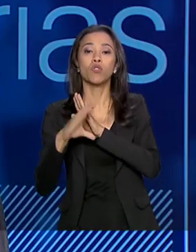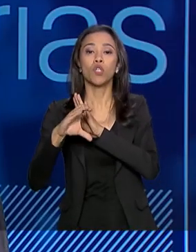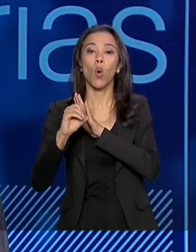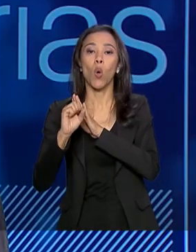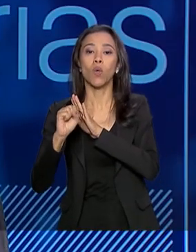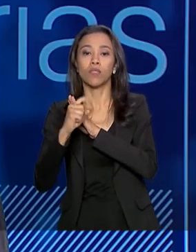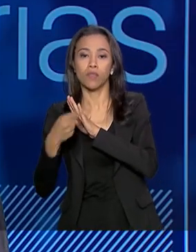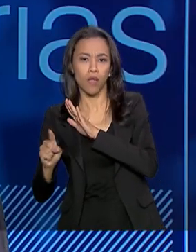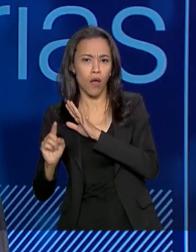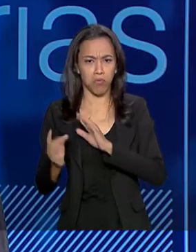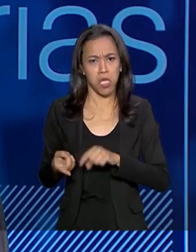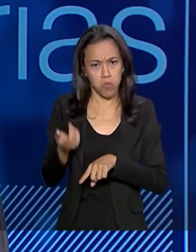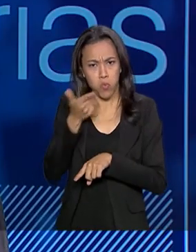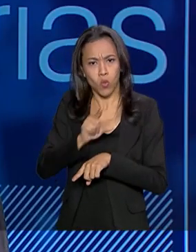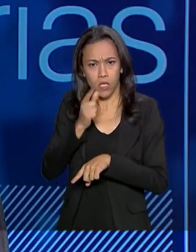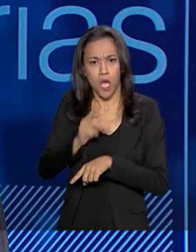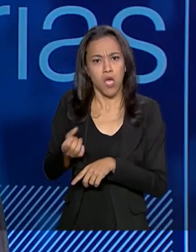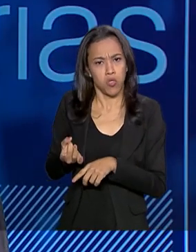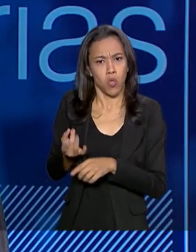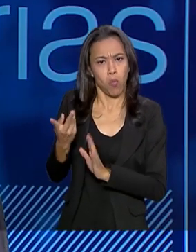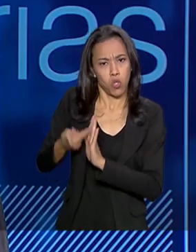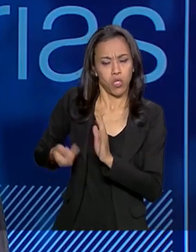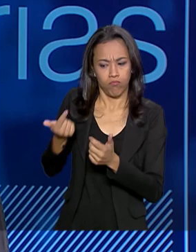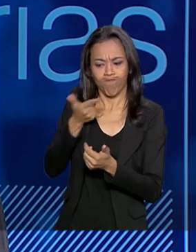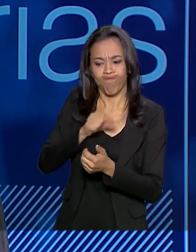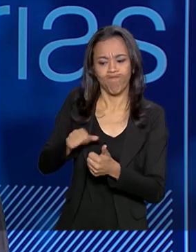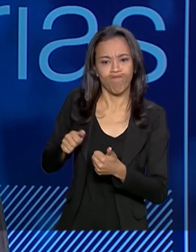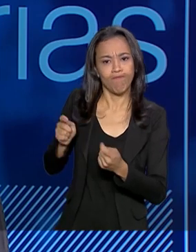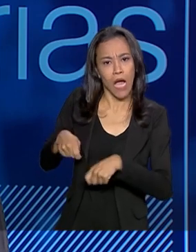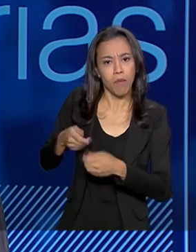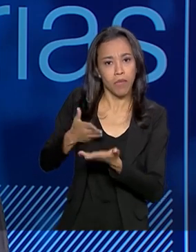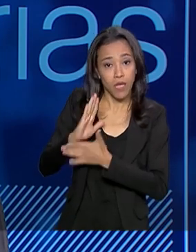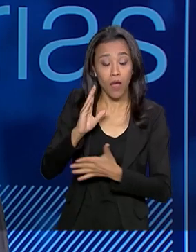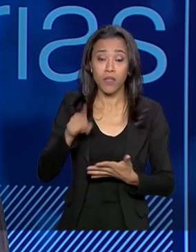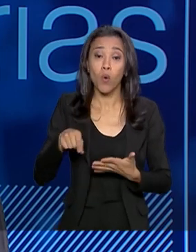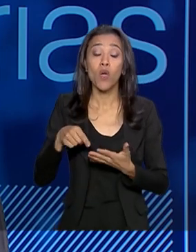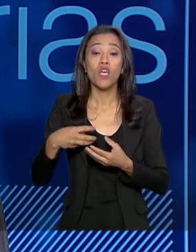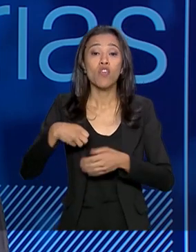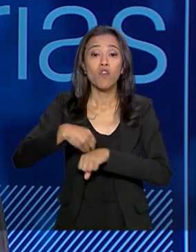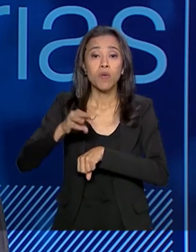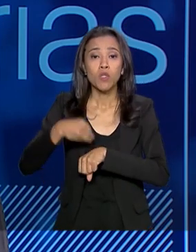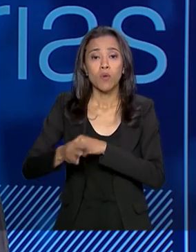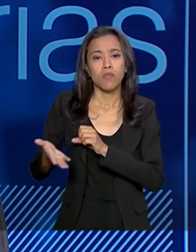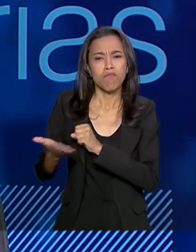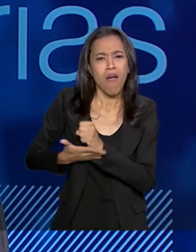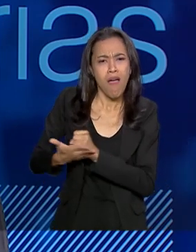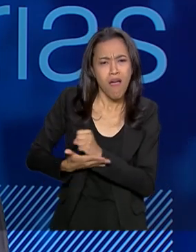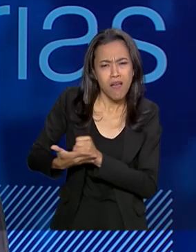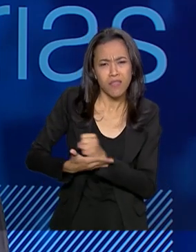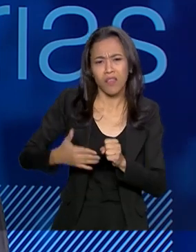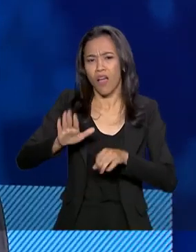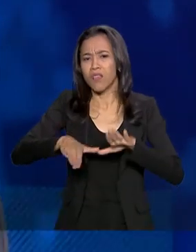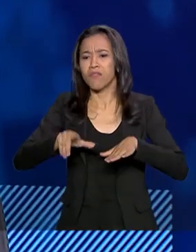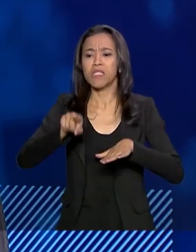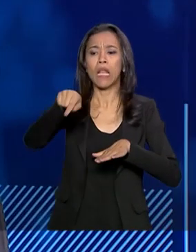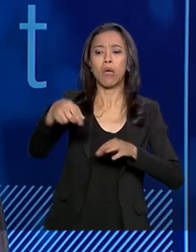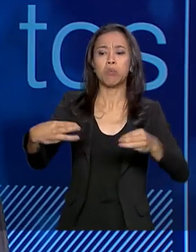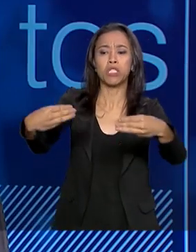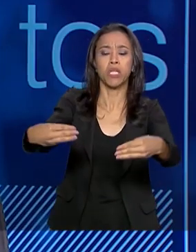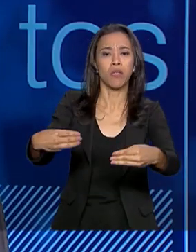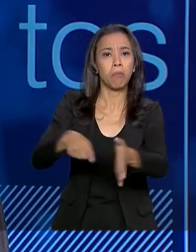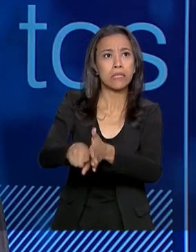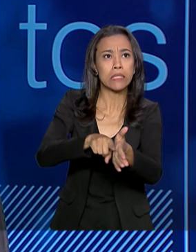tem viabilidade por si só, traz informações básicas, muitas vezes o Ministério ainda não tem todos os estudos em relação